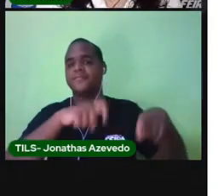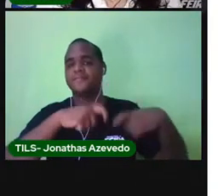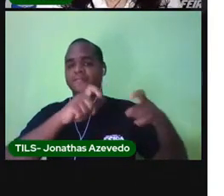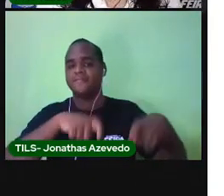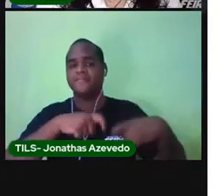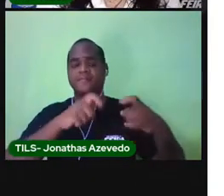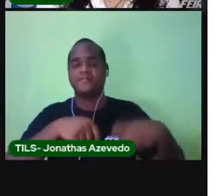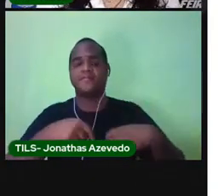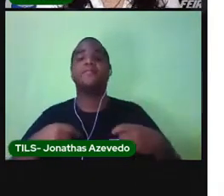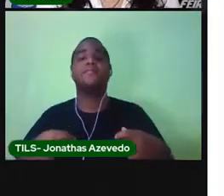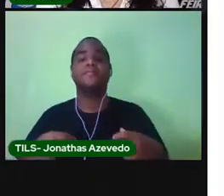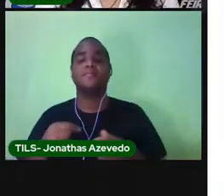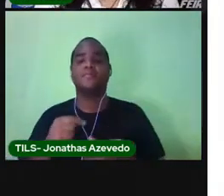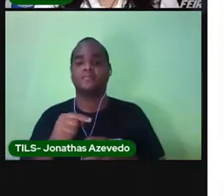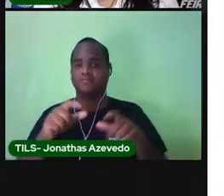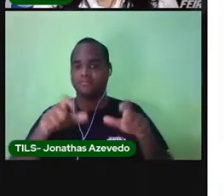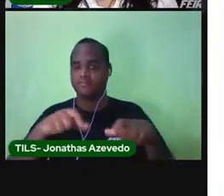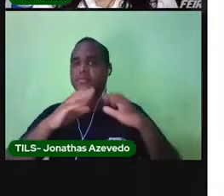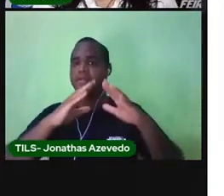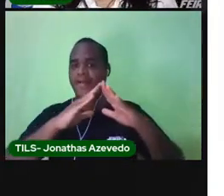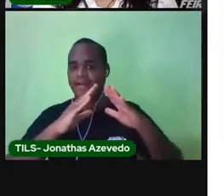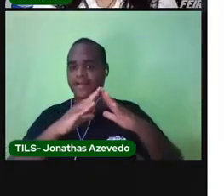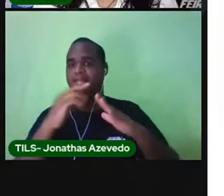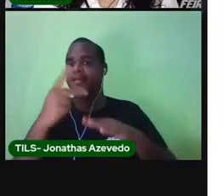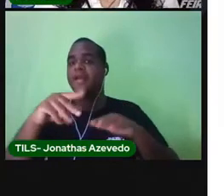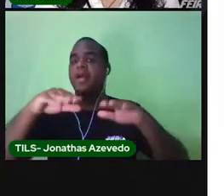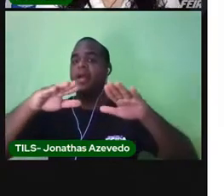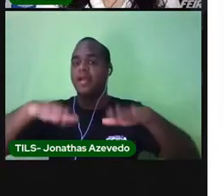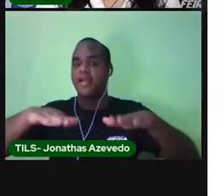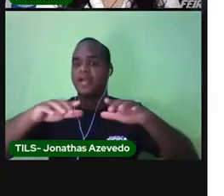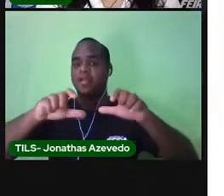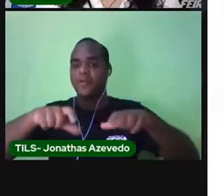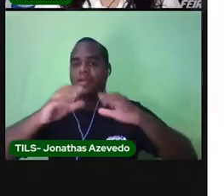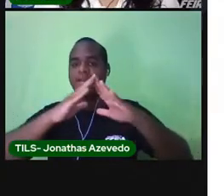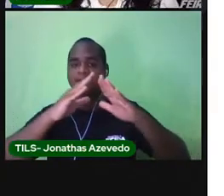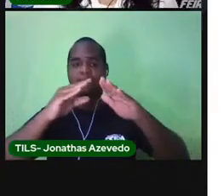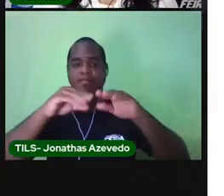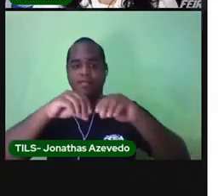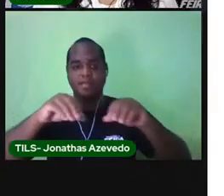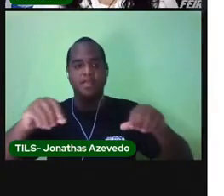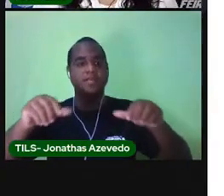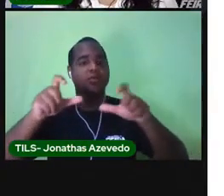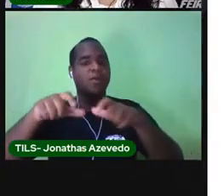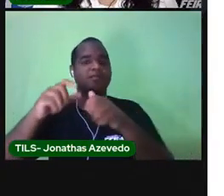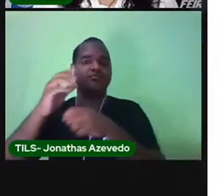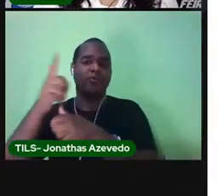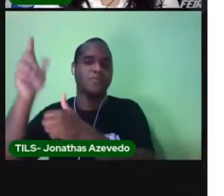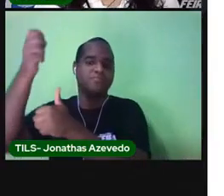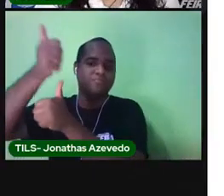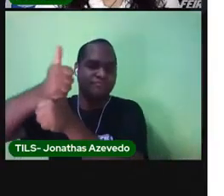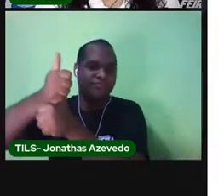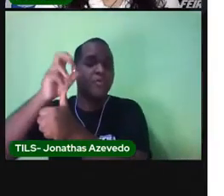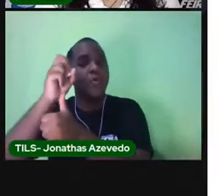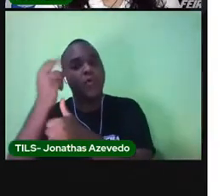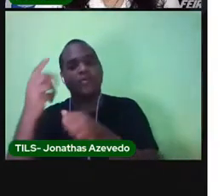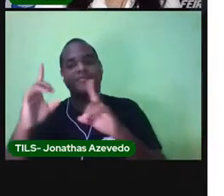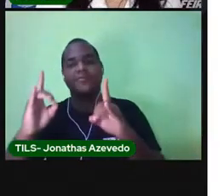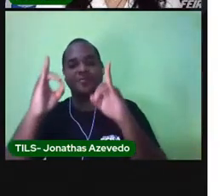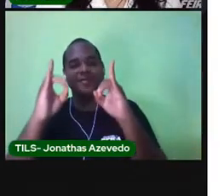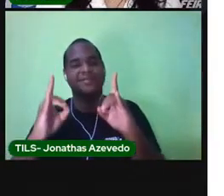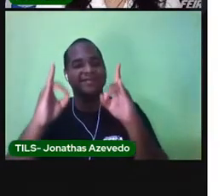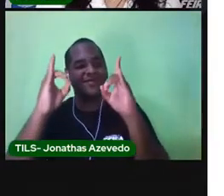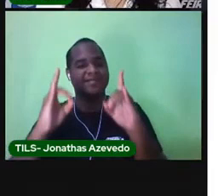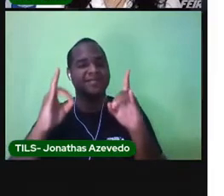A presença de residências. As casas térreas, sobrados e até condomínios. O que